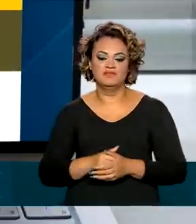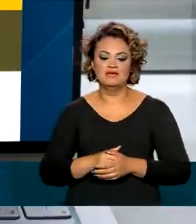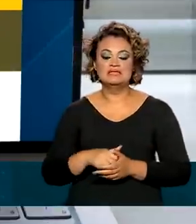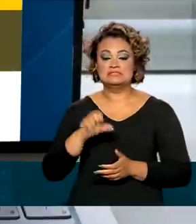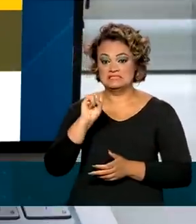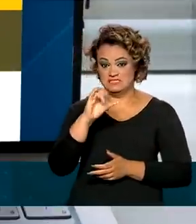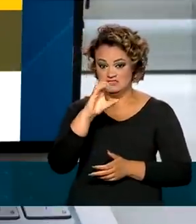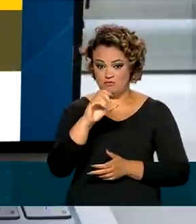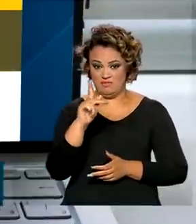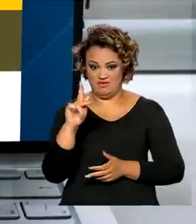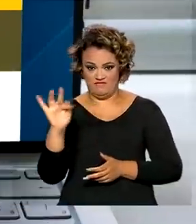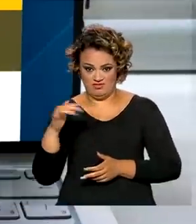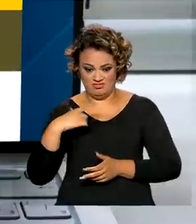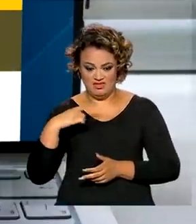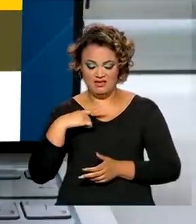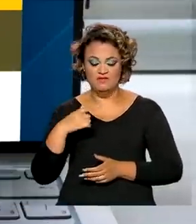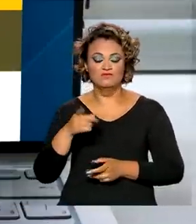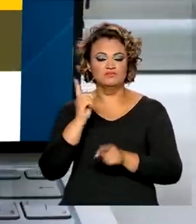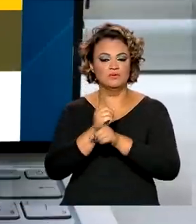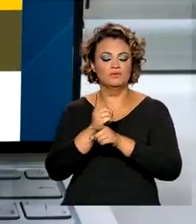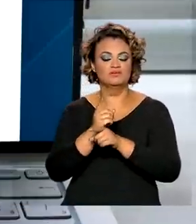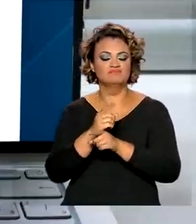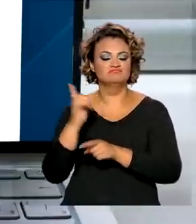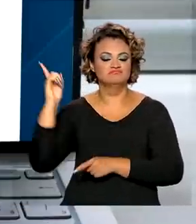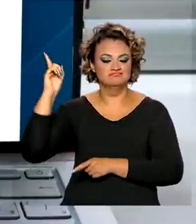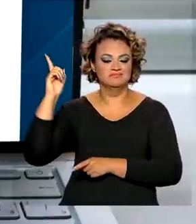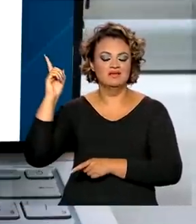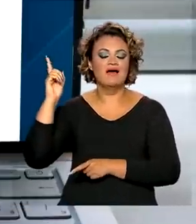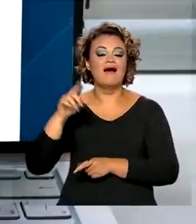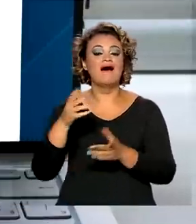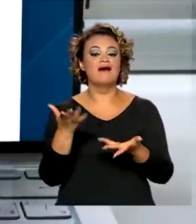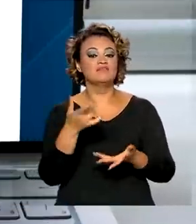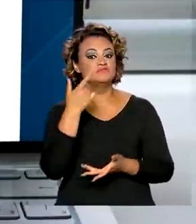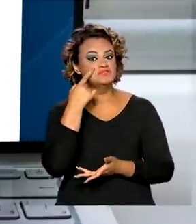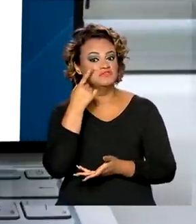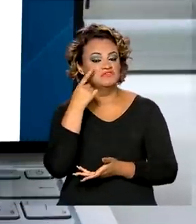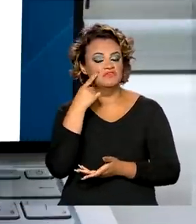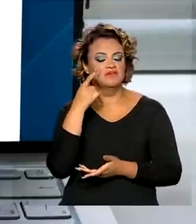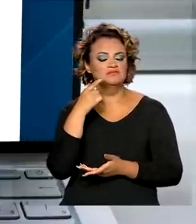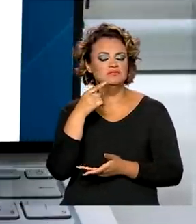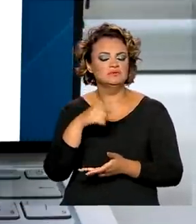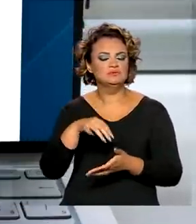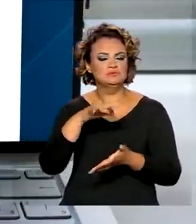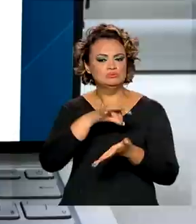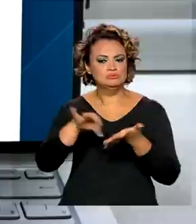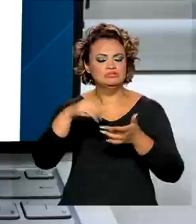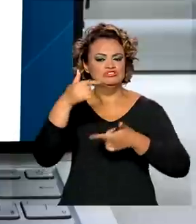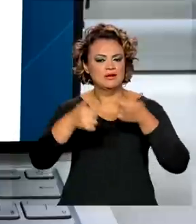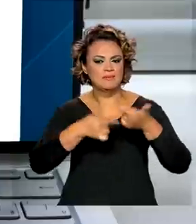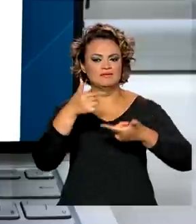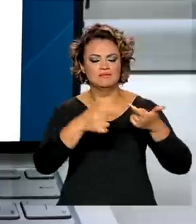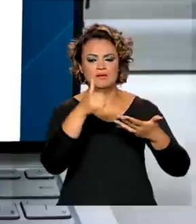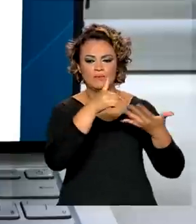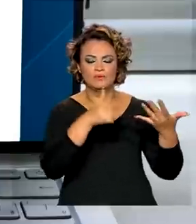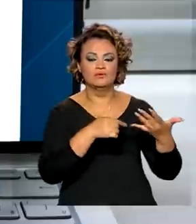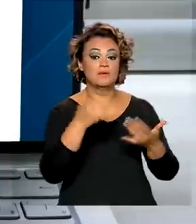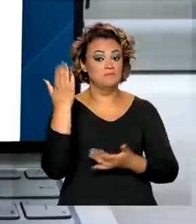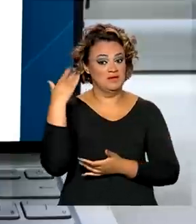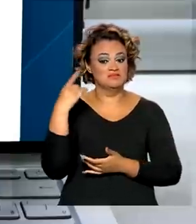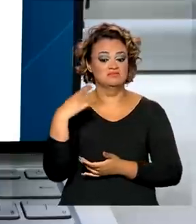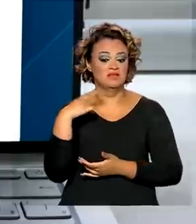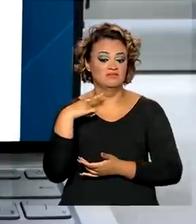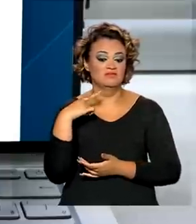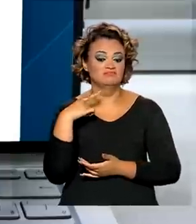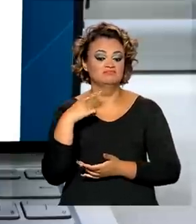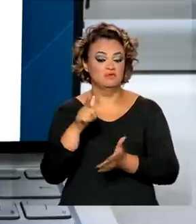possui CPF pode acessar o documento. Nele, o trabalhador acompanha todos os seus registros de trabalho, inclusive os antigos, que